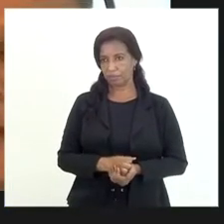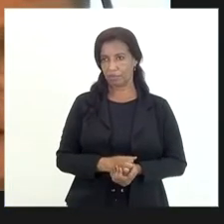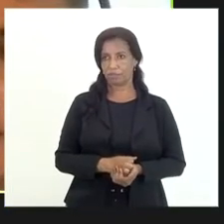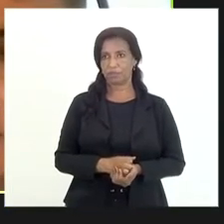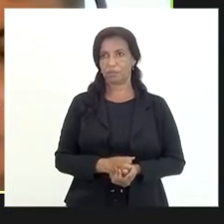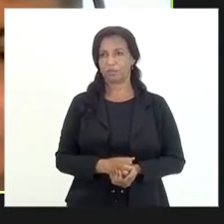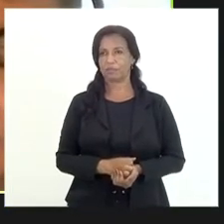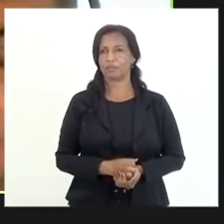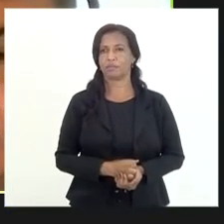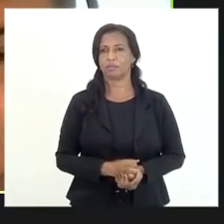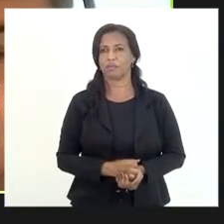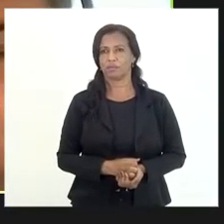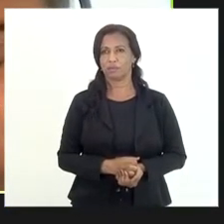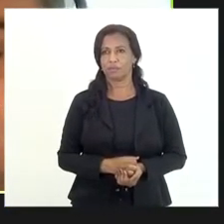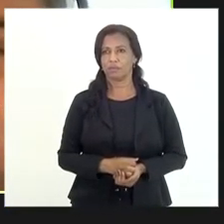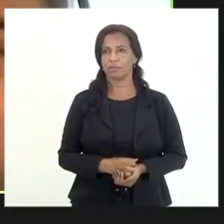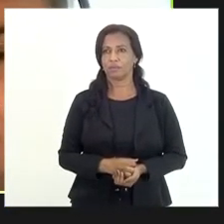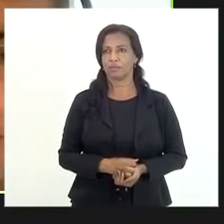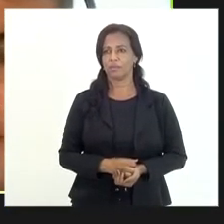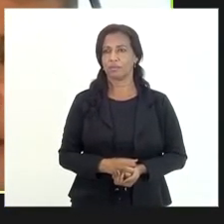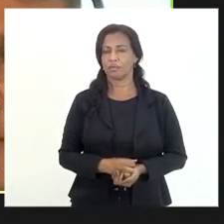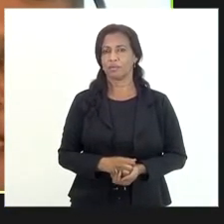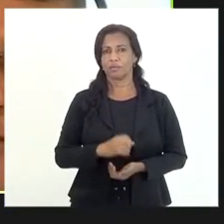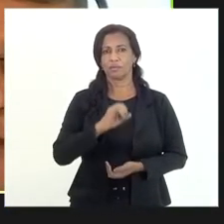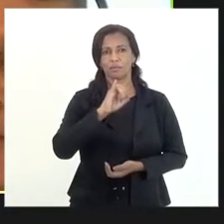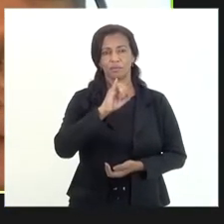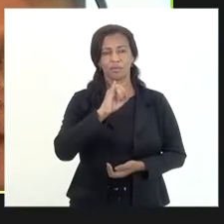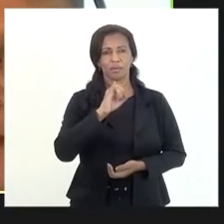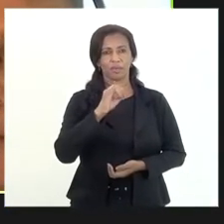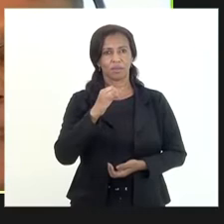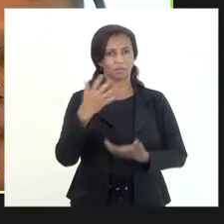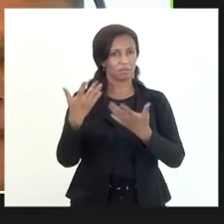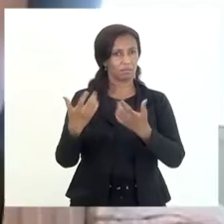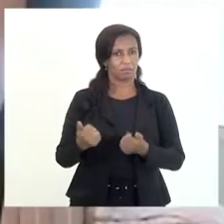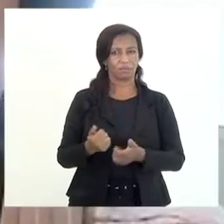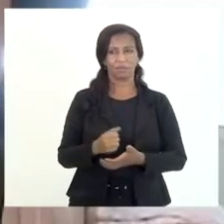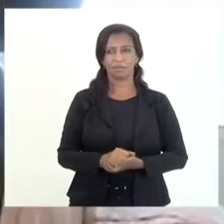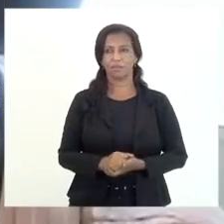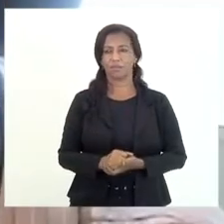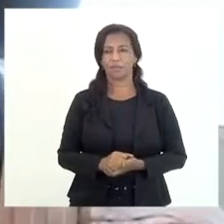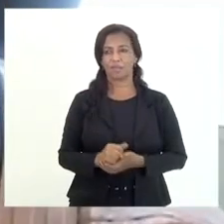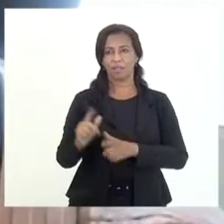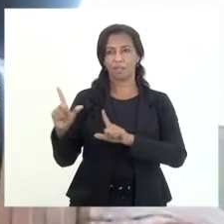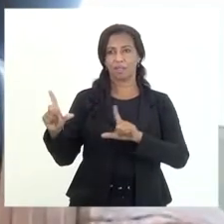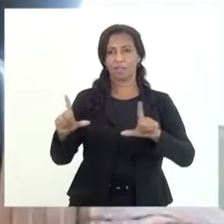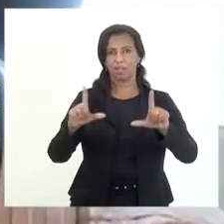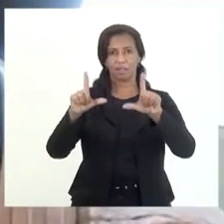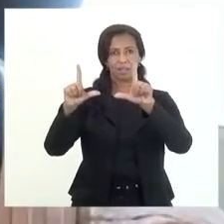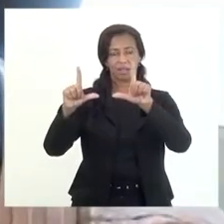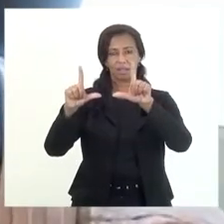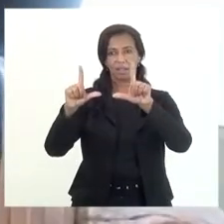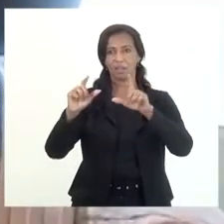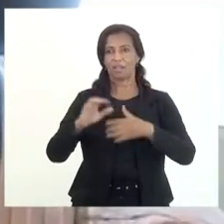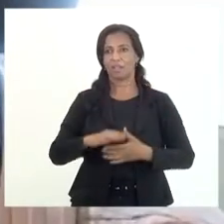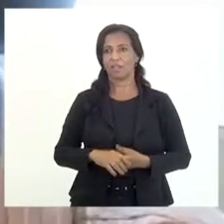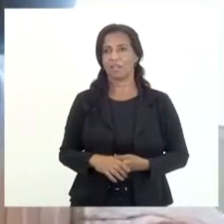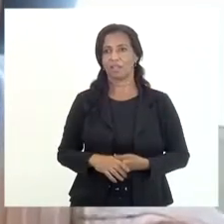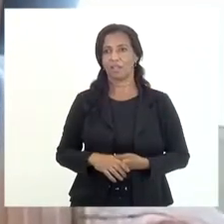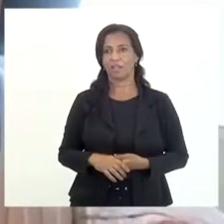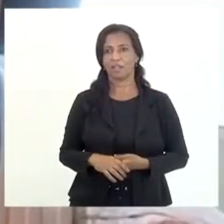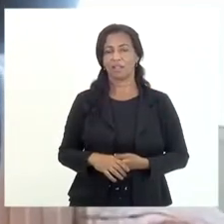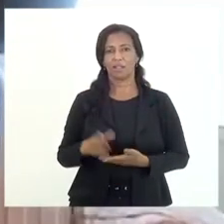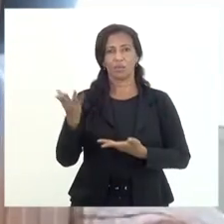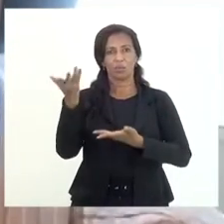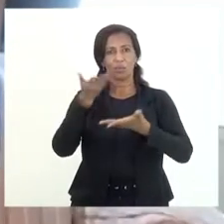bem deputado se o senhor me permite eu fiz uma breve apresentação aí se me permite aqui fazer o